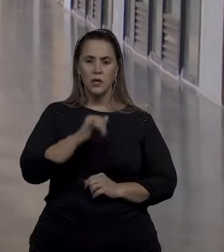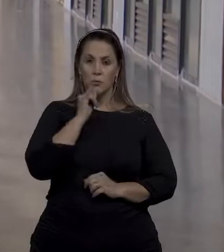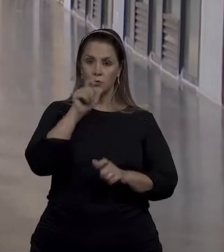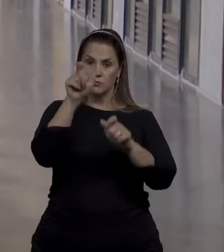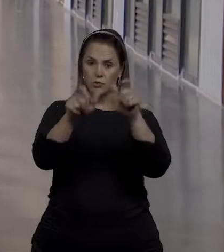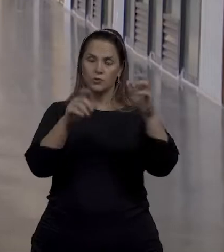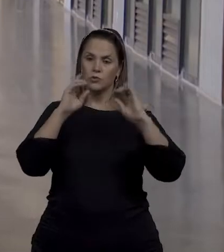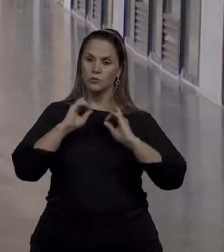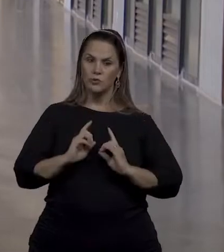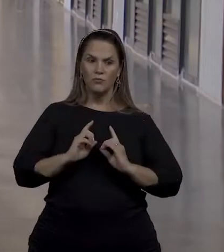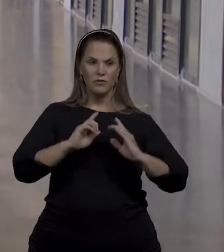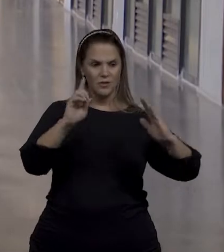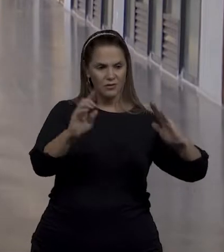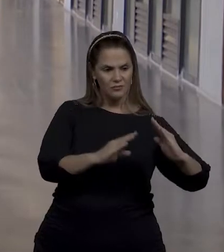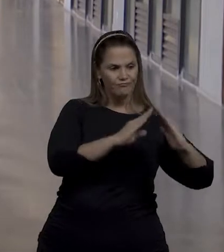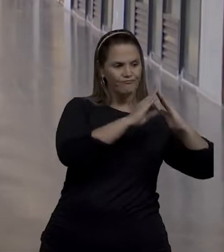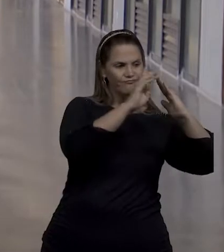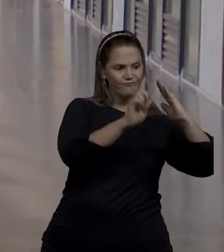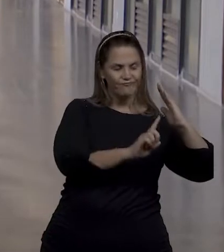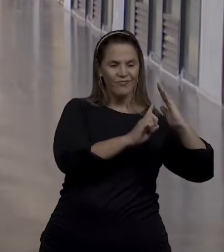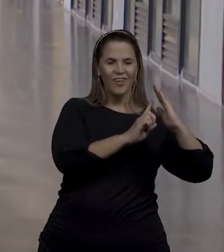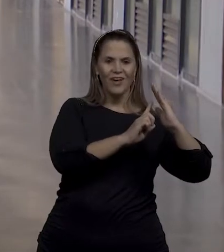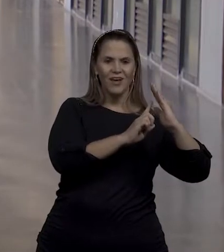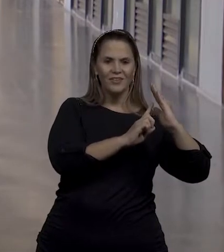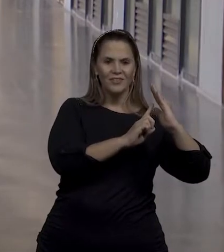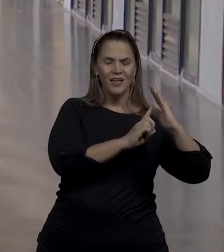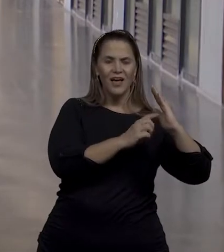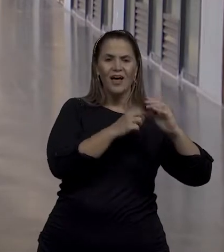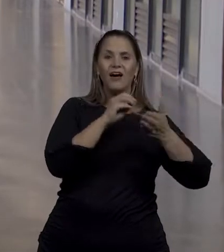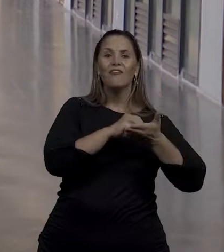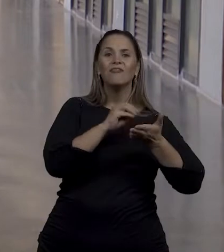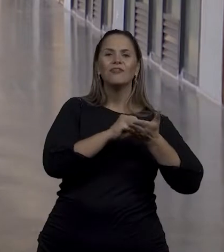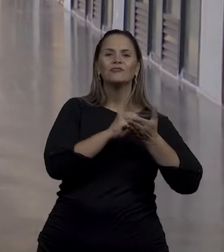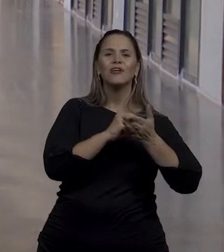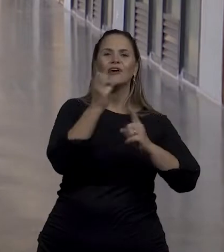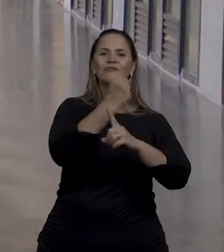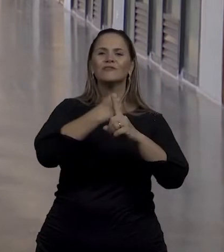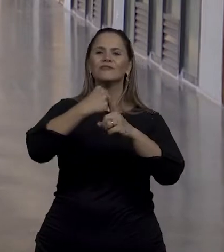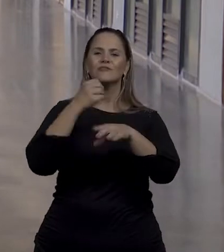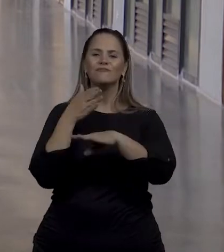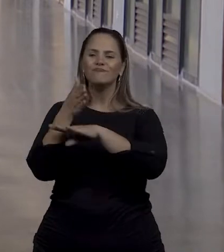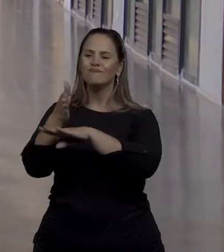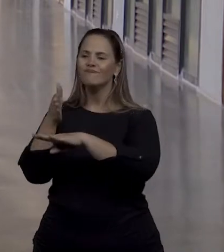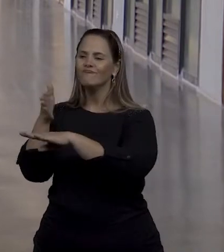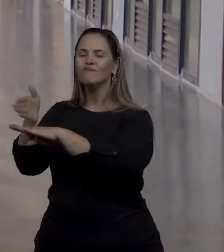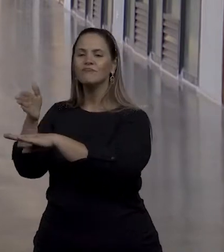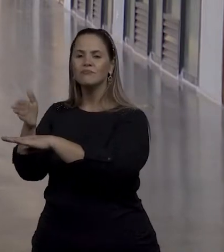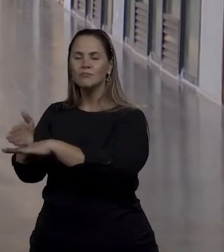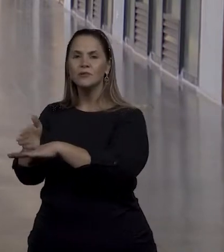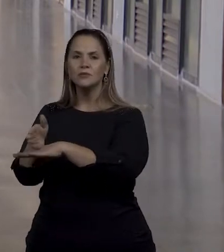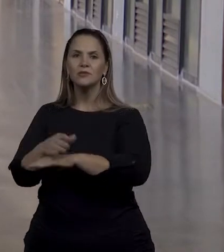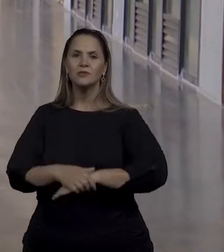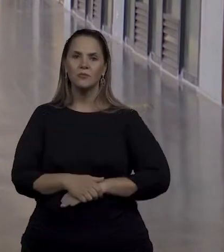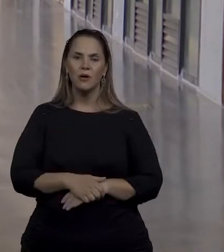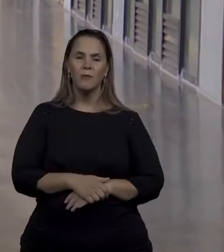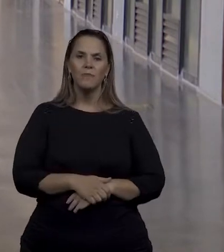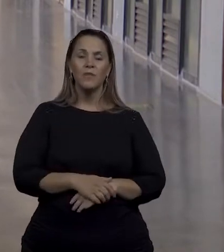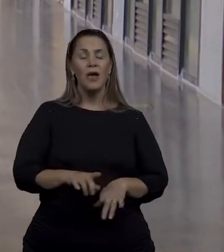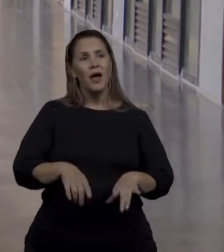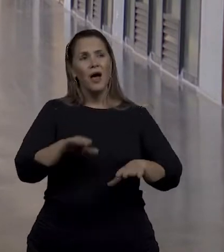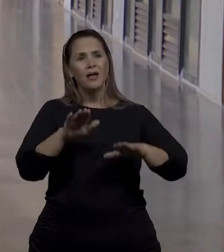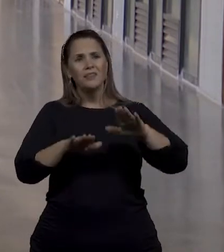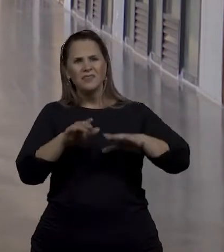onde as pessoas com deficiência ficavam reclusas às suas casas e ao convívio familiar, até uma pequena integração, mas ainda de forma